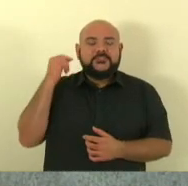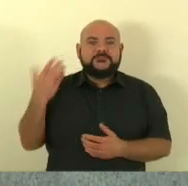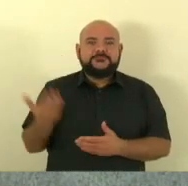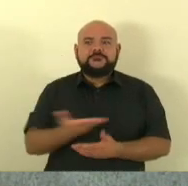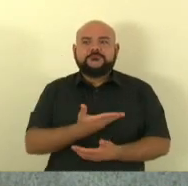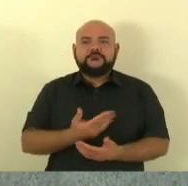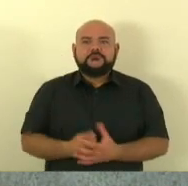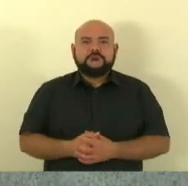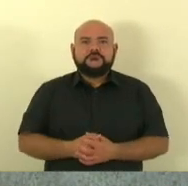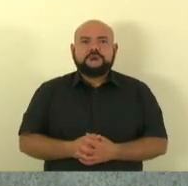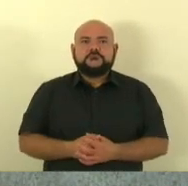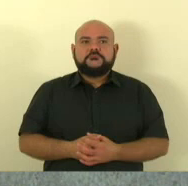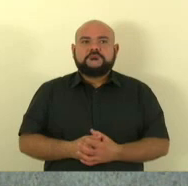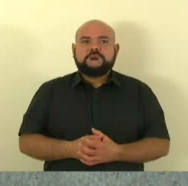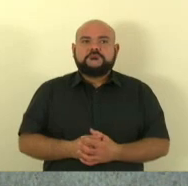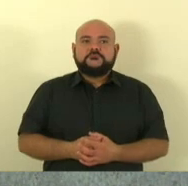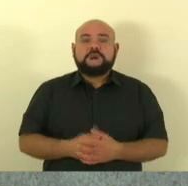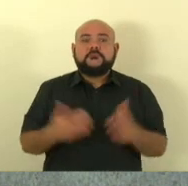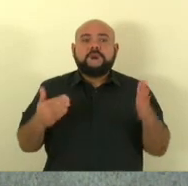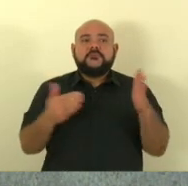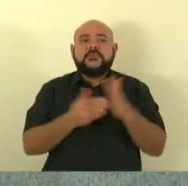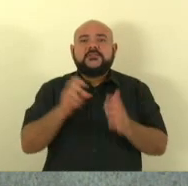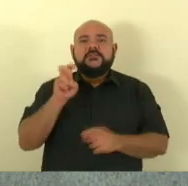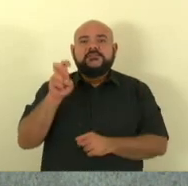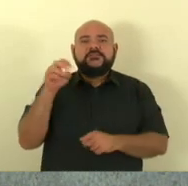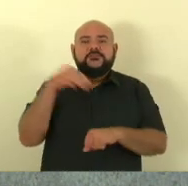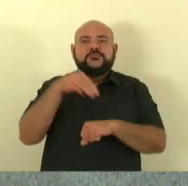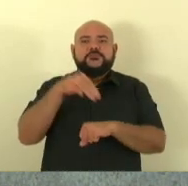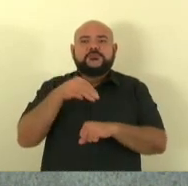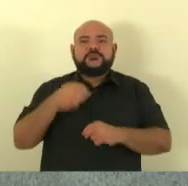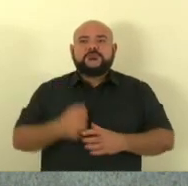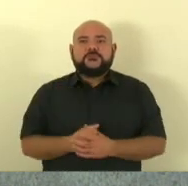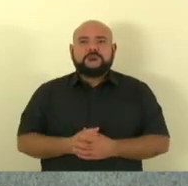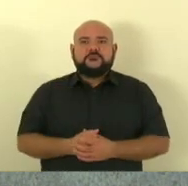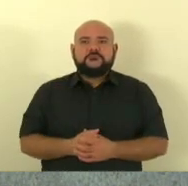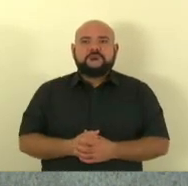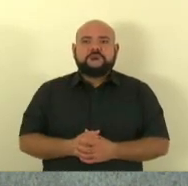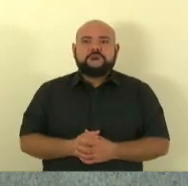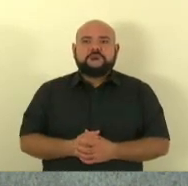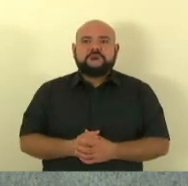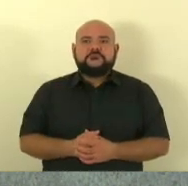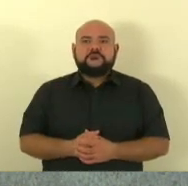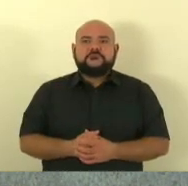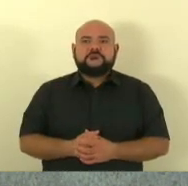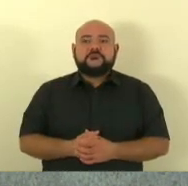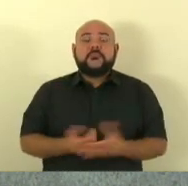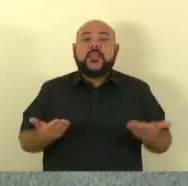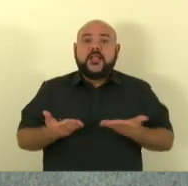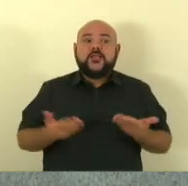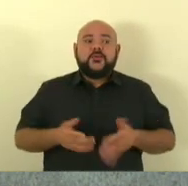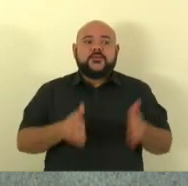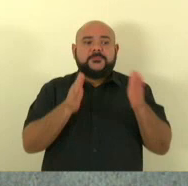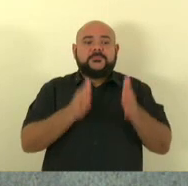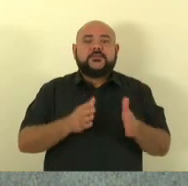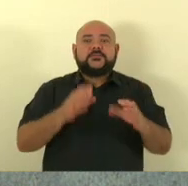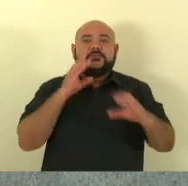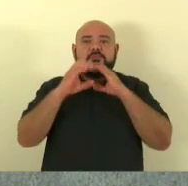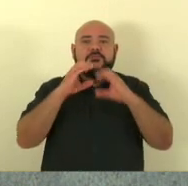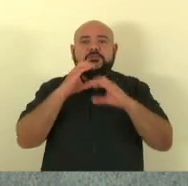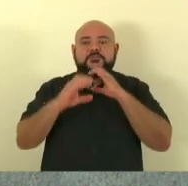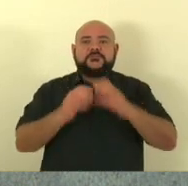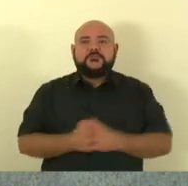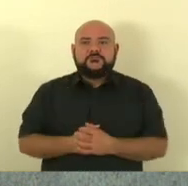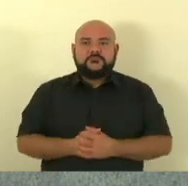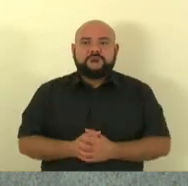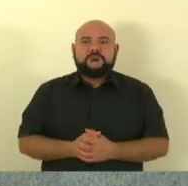vossa excelência tem até cinco minutos fase das comunicações está lá no painel deputado